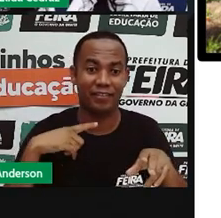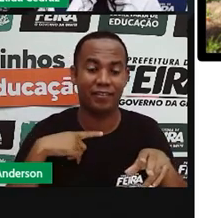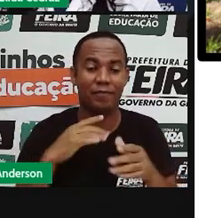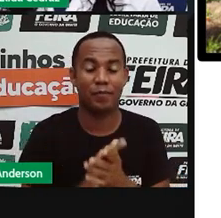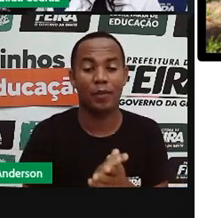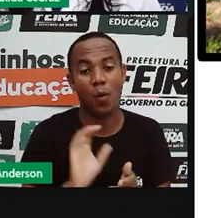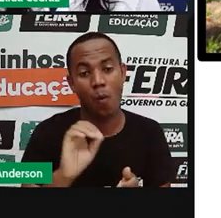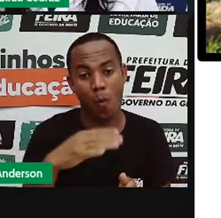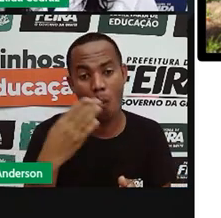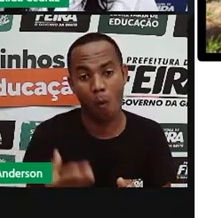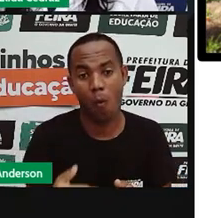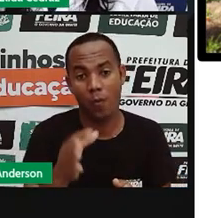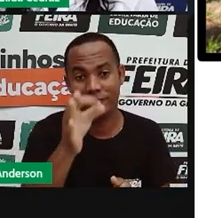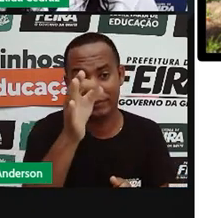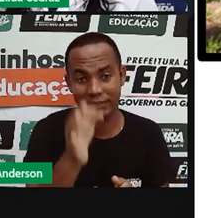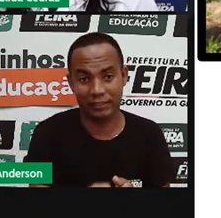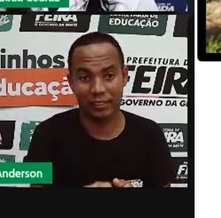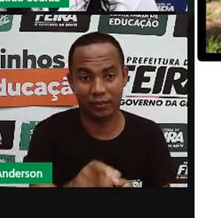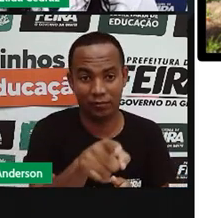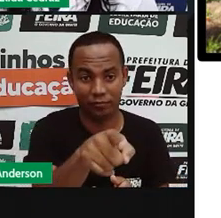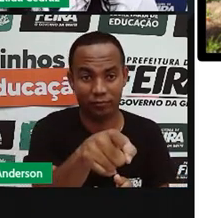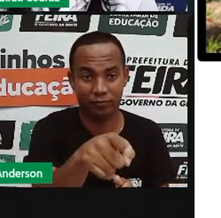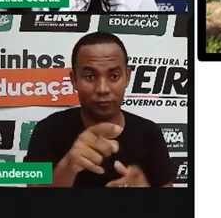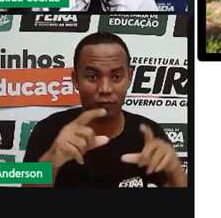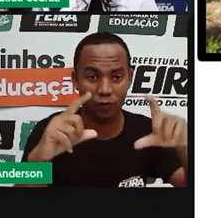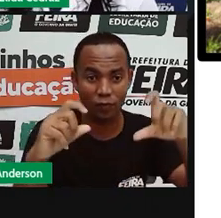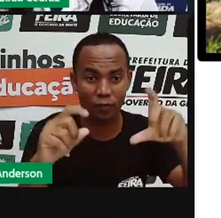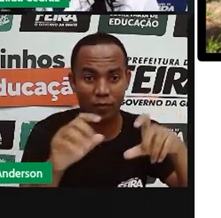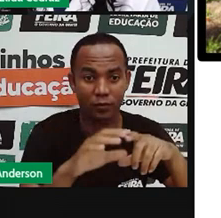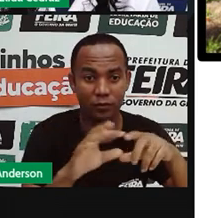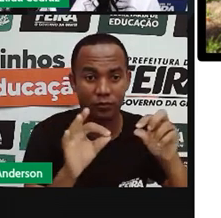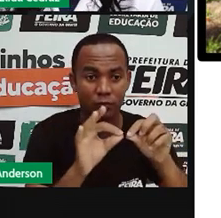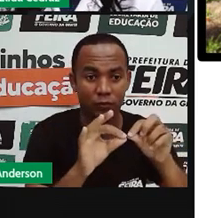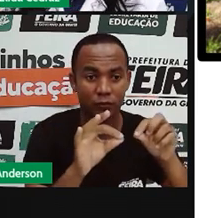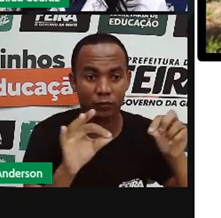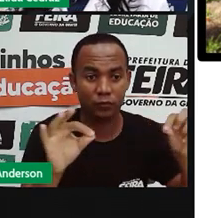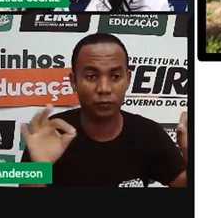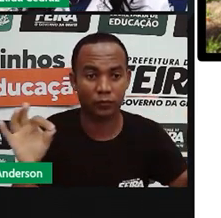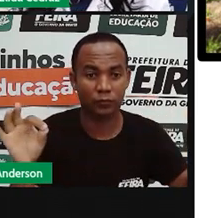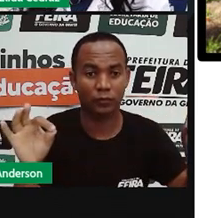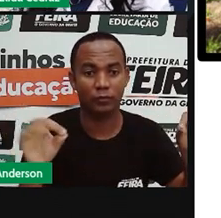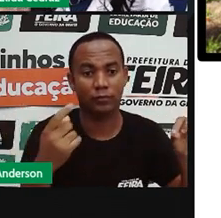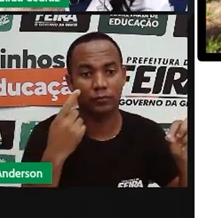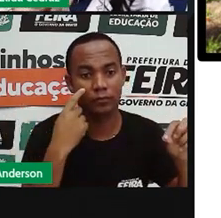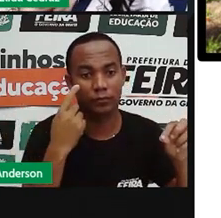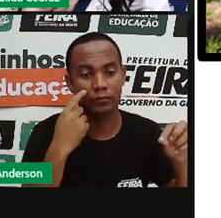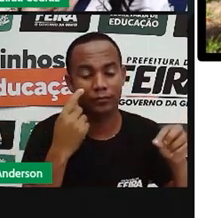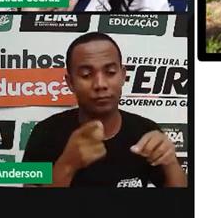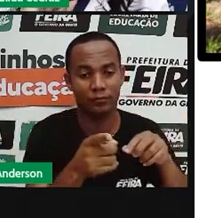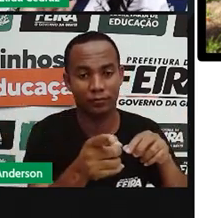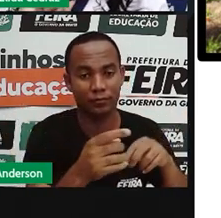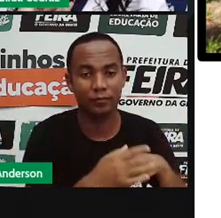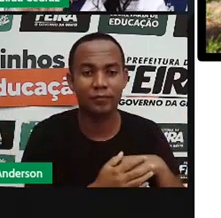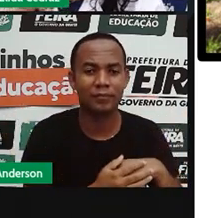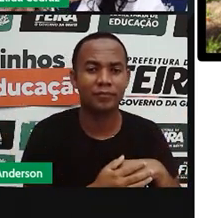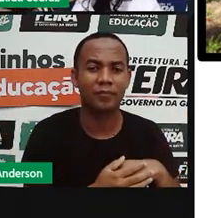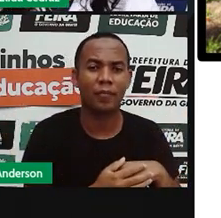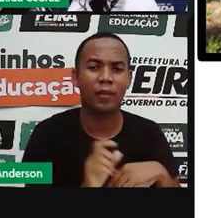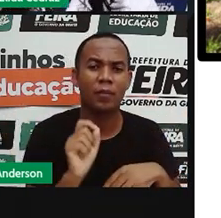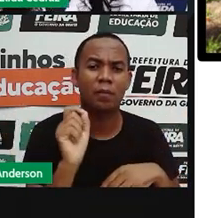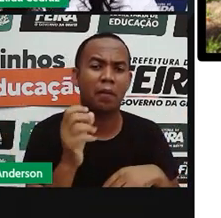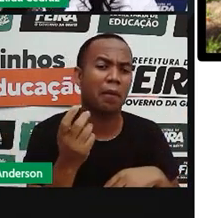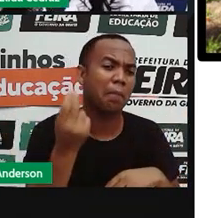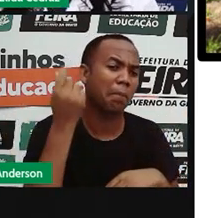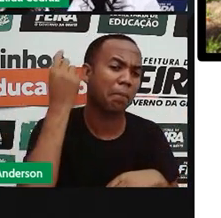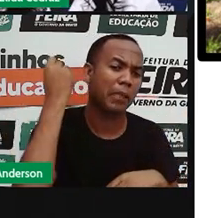convencionais, que são os instrumentos para medir o comprimento também. Mas, os primeiros que nós vimos ali, eles são